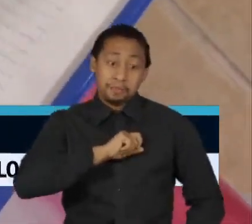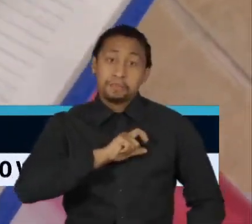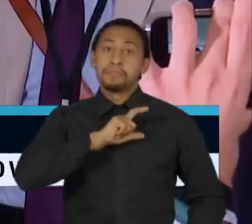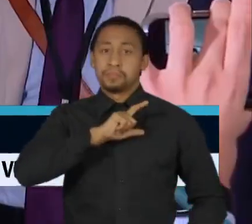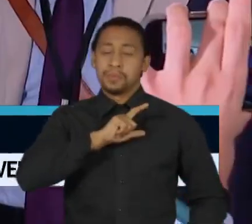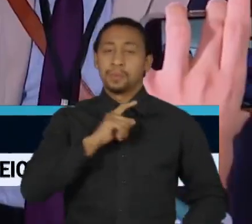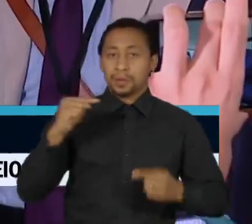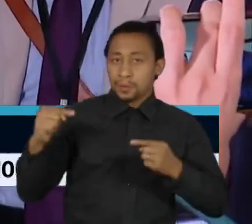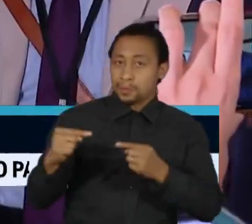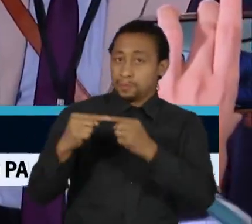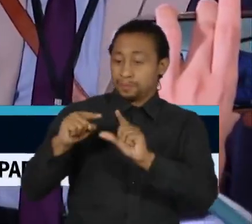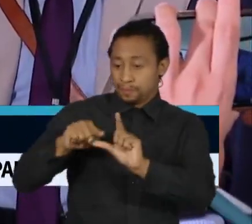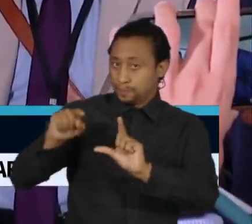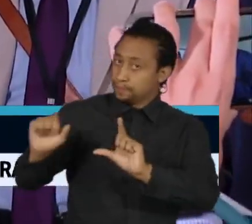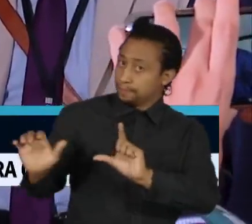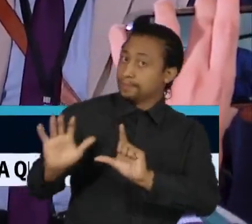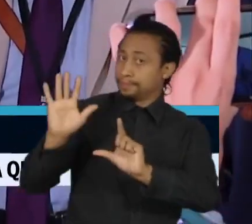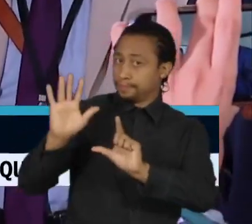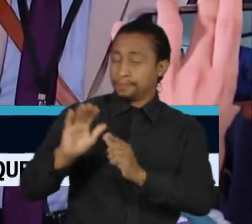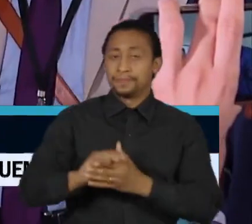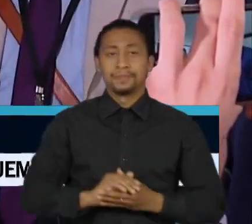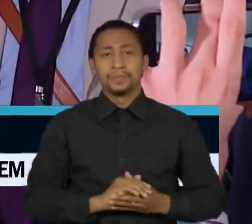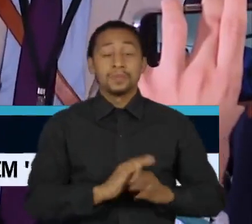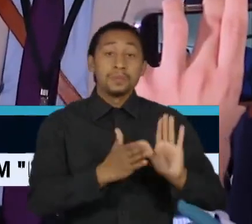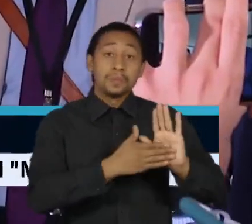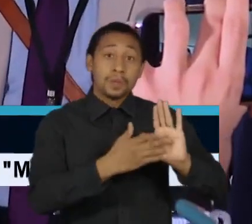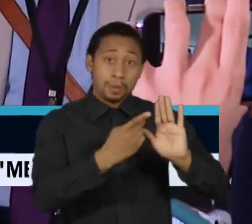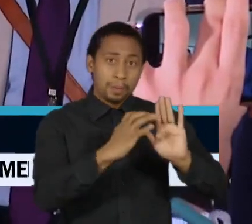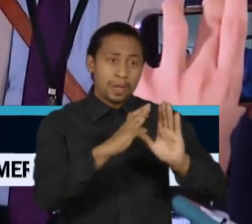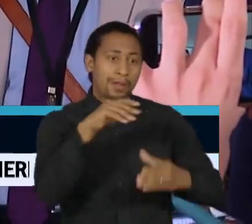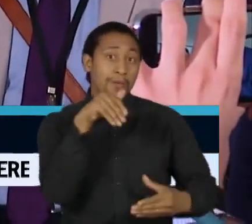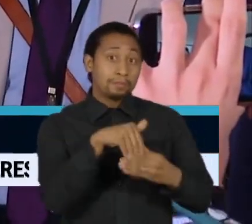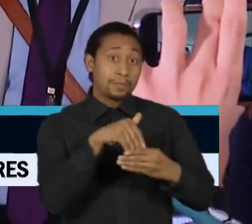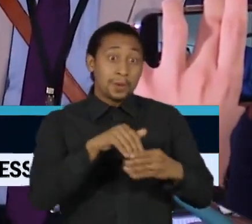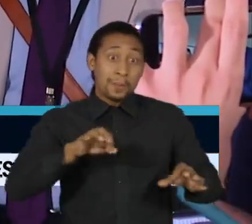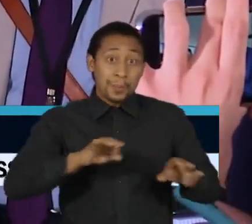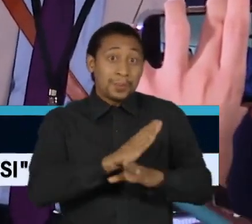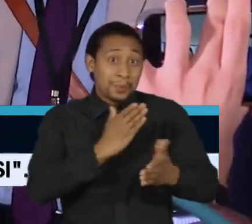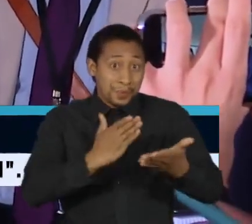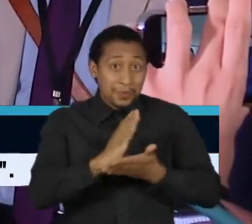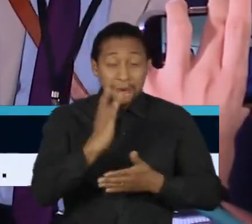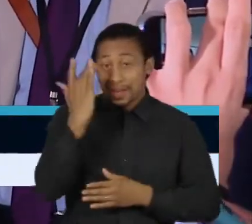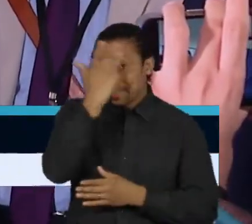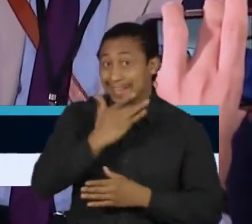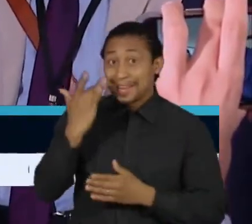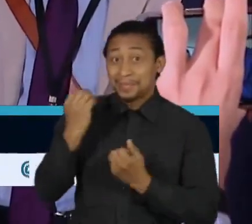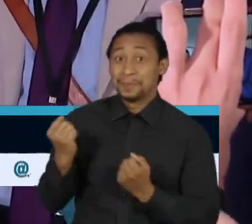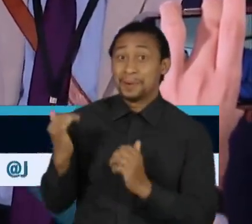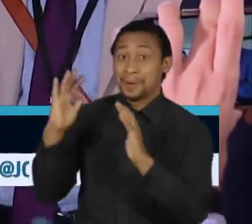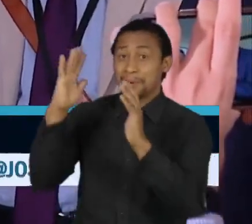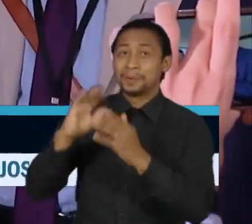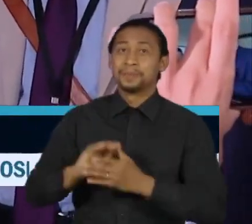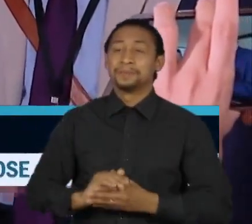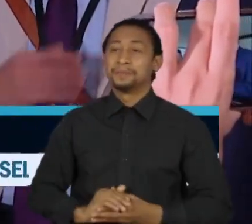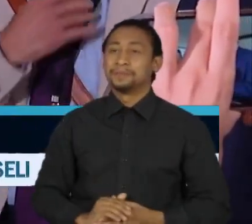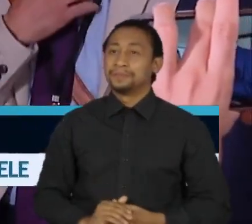inflação. Logo depois da votação, Fernando Haddad celebrou o placar. Você veja que